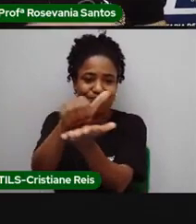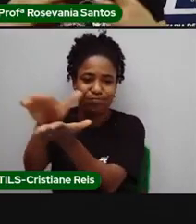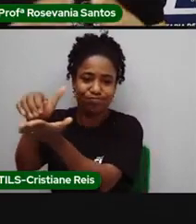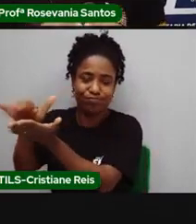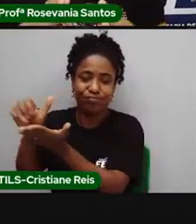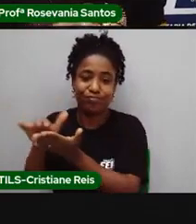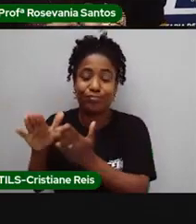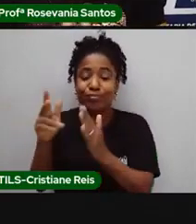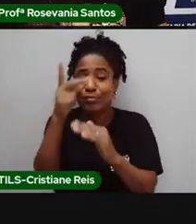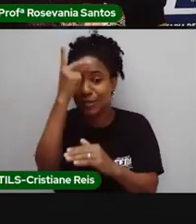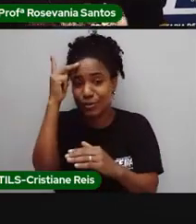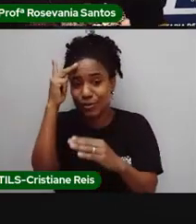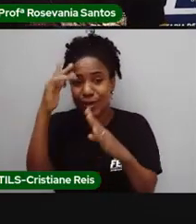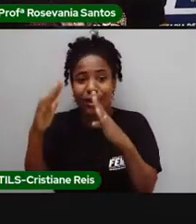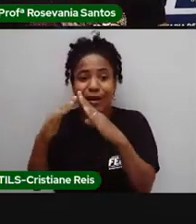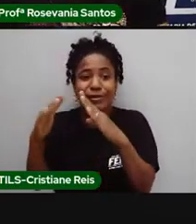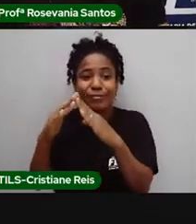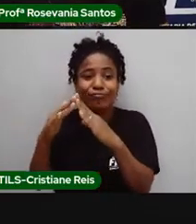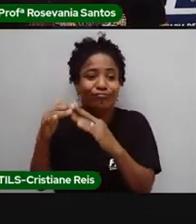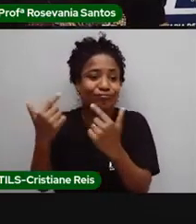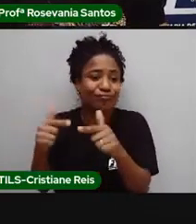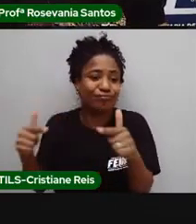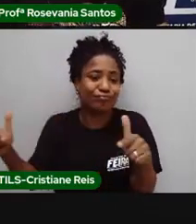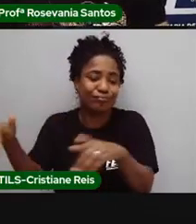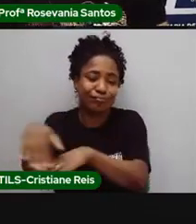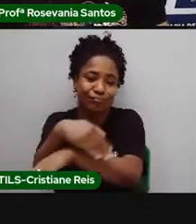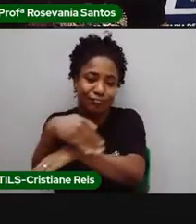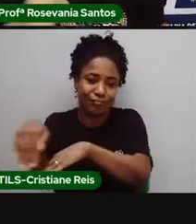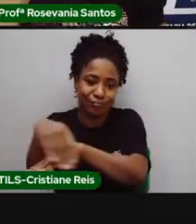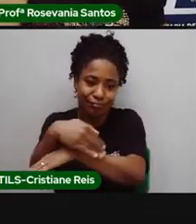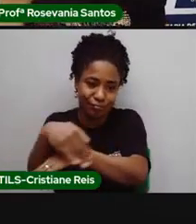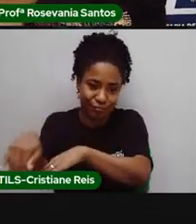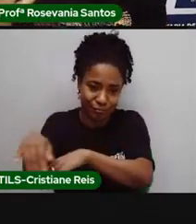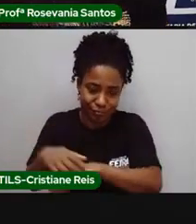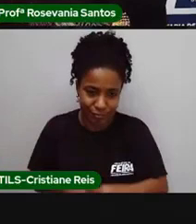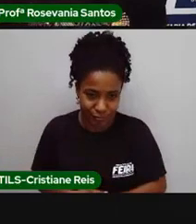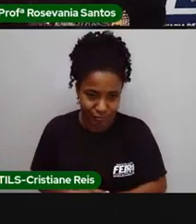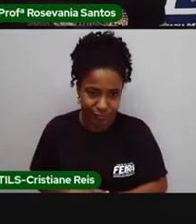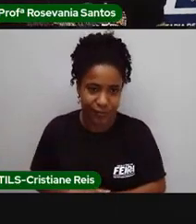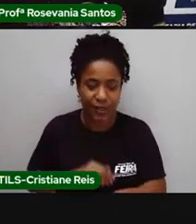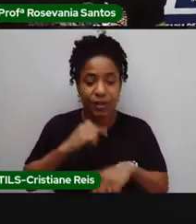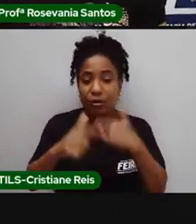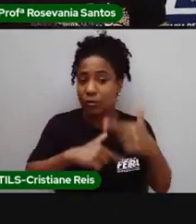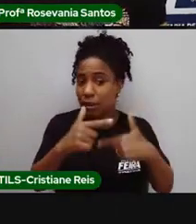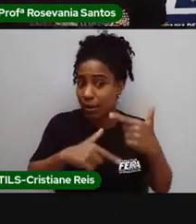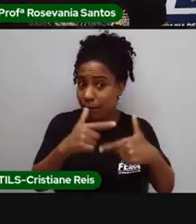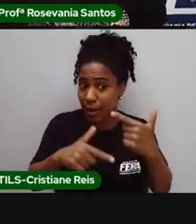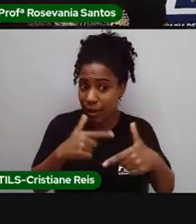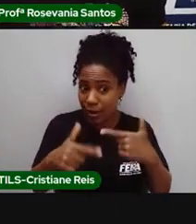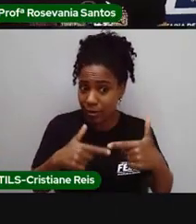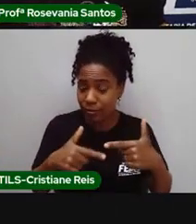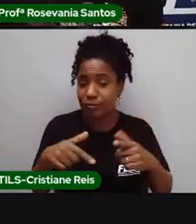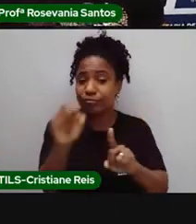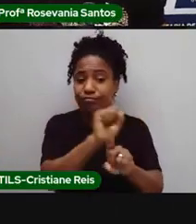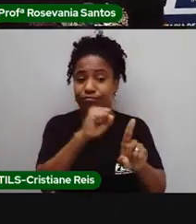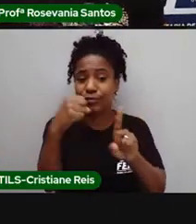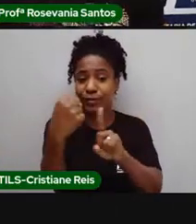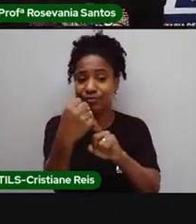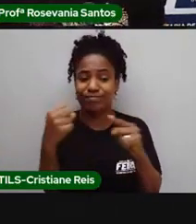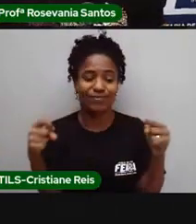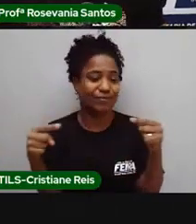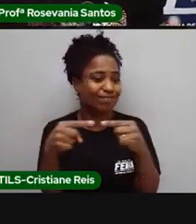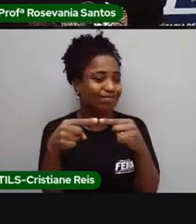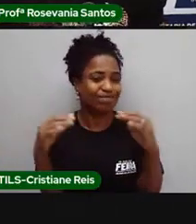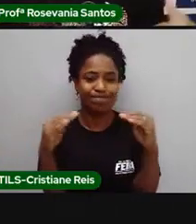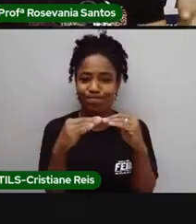ajuda a gente a ter essas desigualdades aí. E isso também está ligado ao valor do salário. Quanto mais